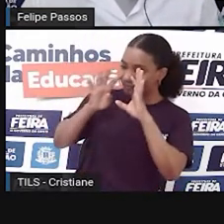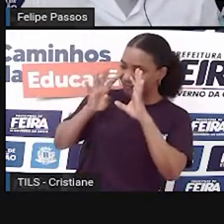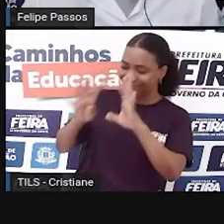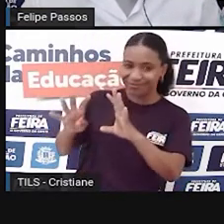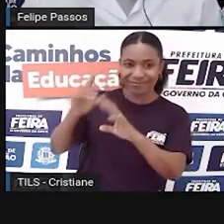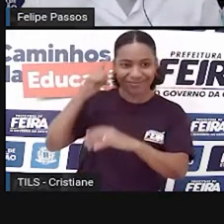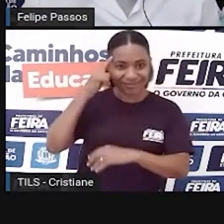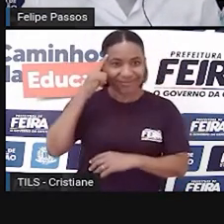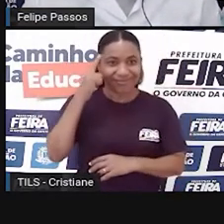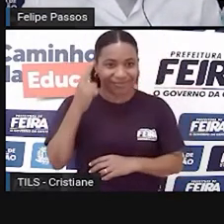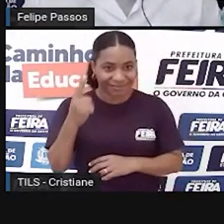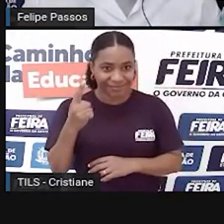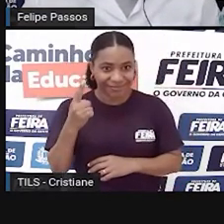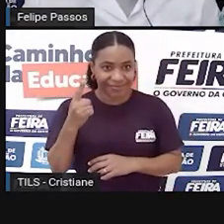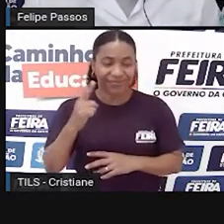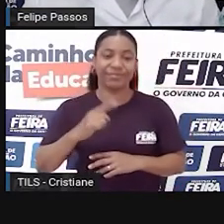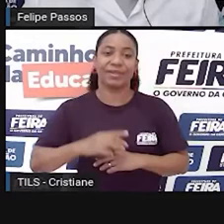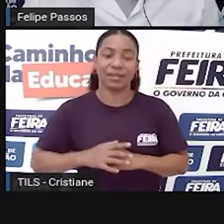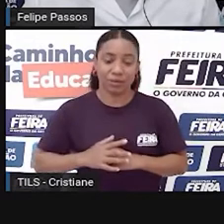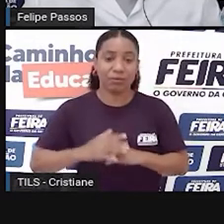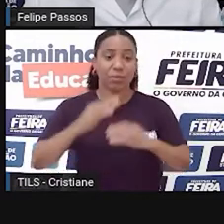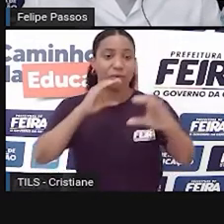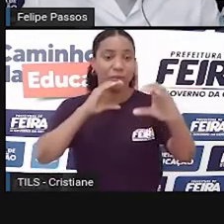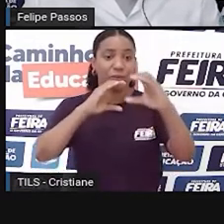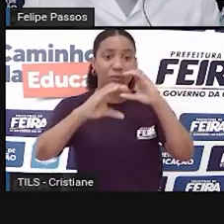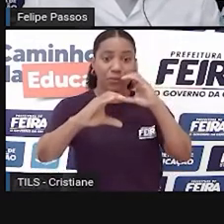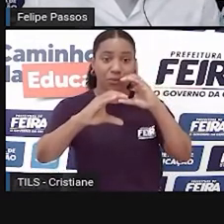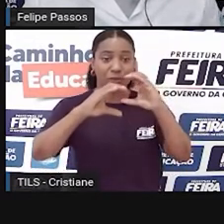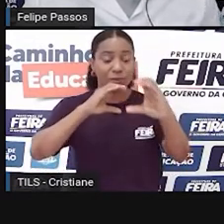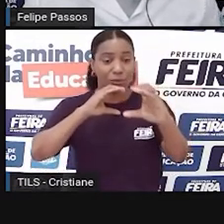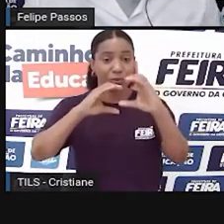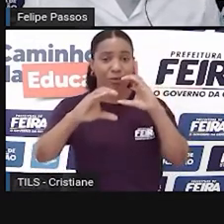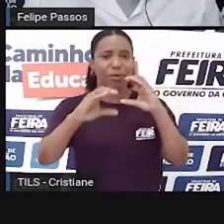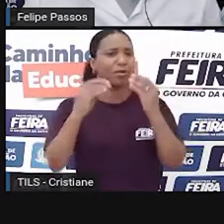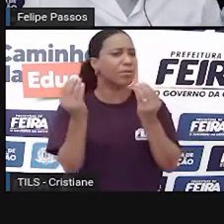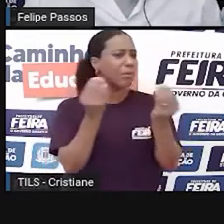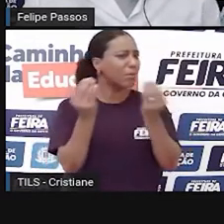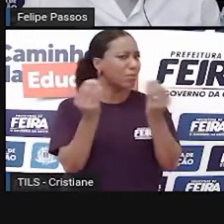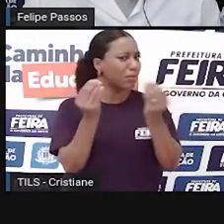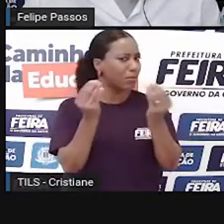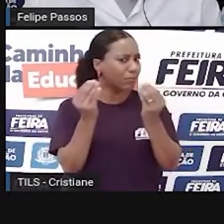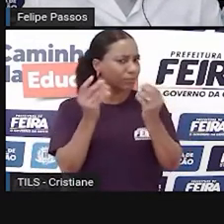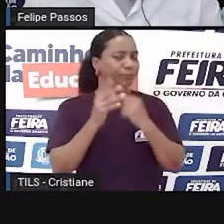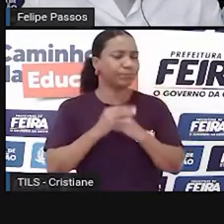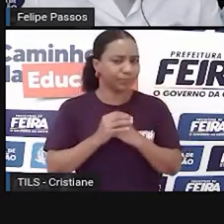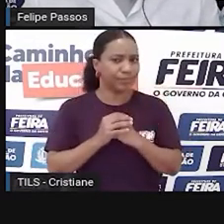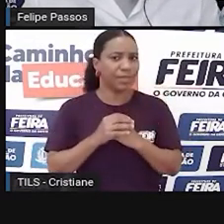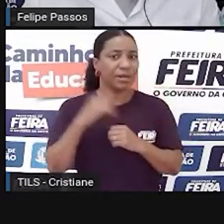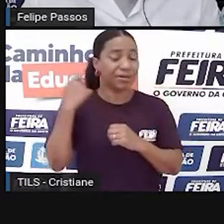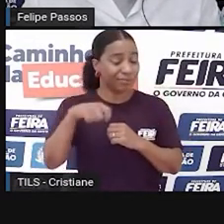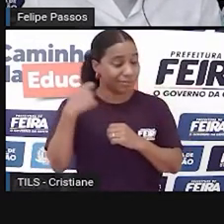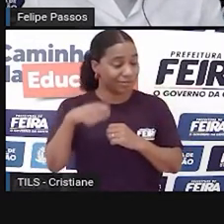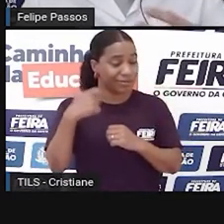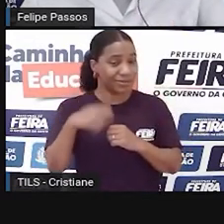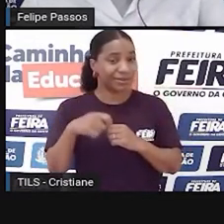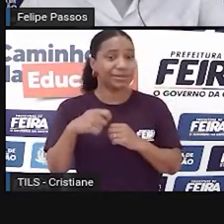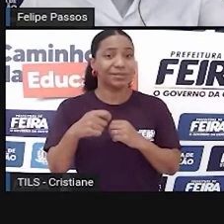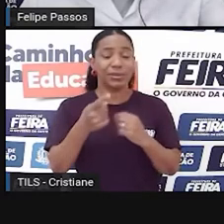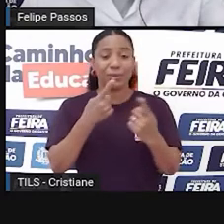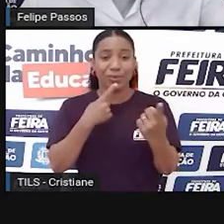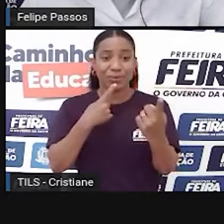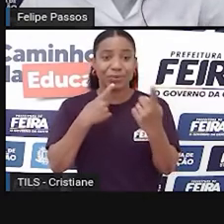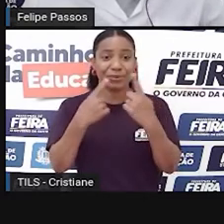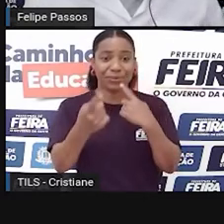informação. Para uma comunicação ser efetiva, é necessário que o receptor, ele dê uma